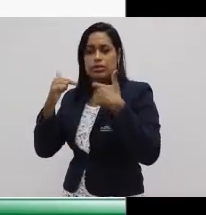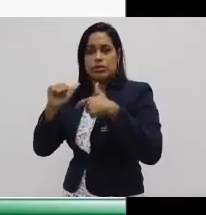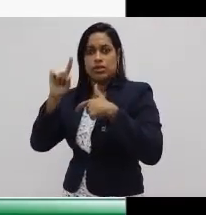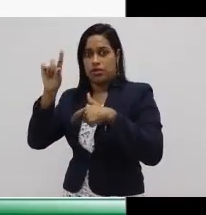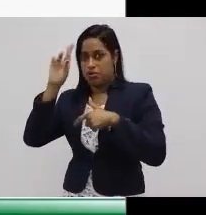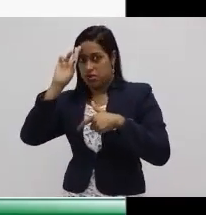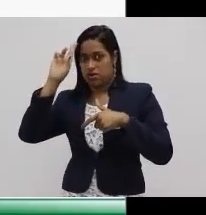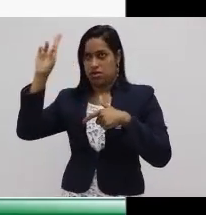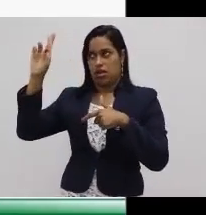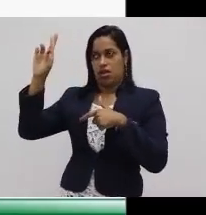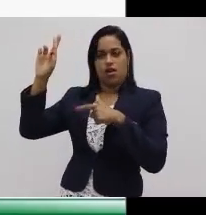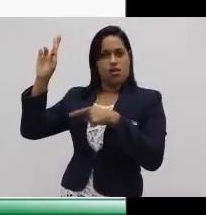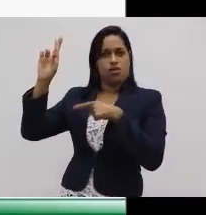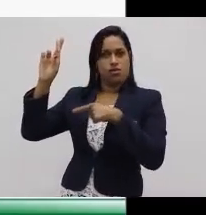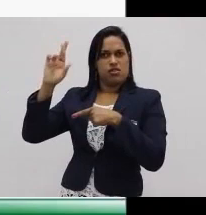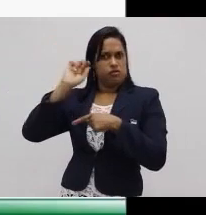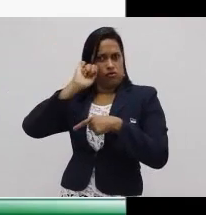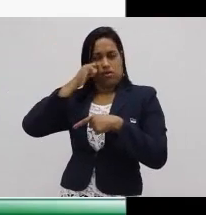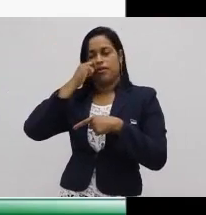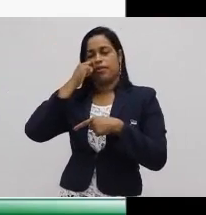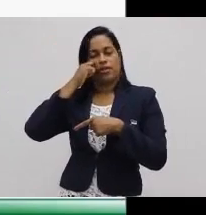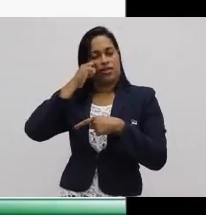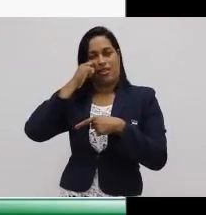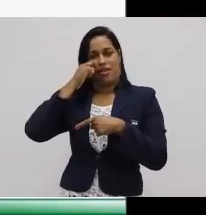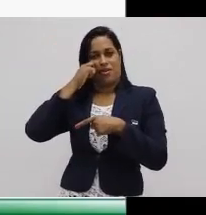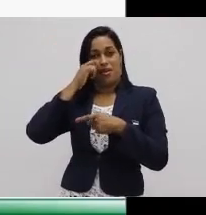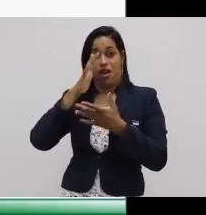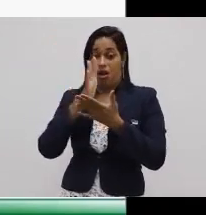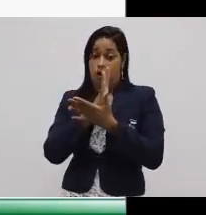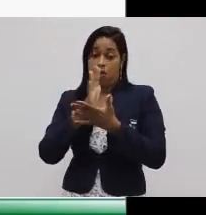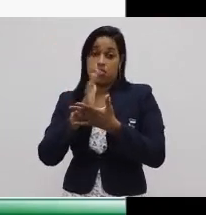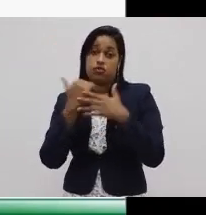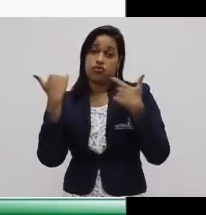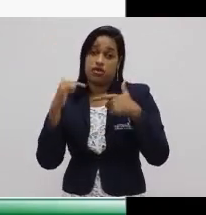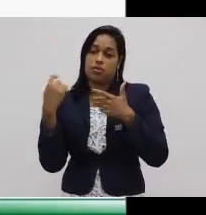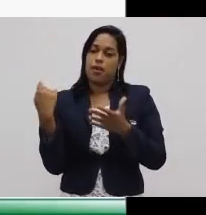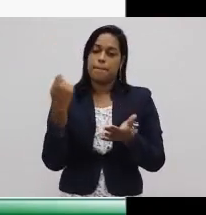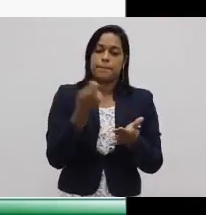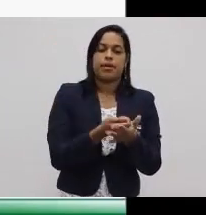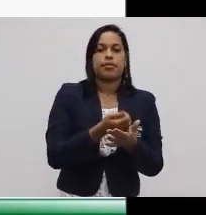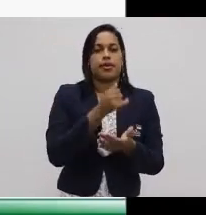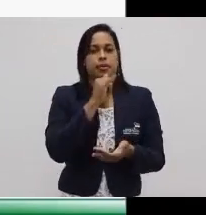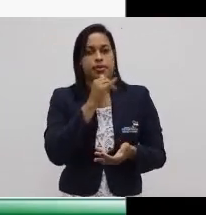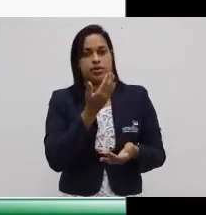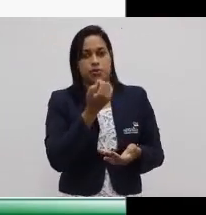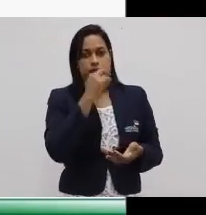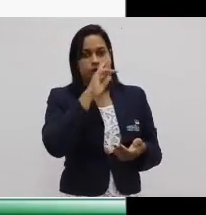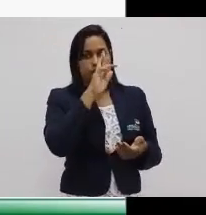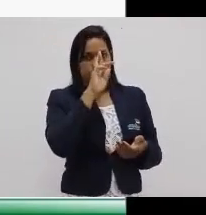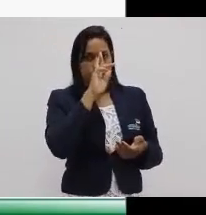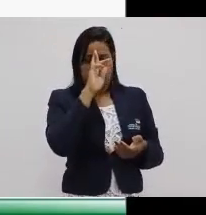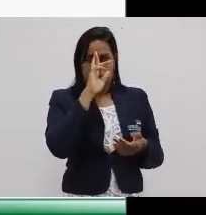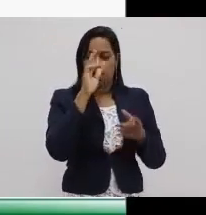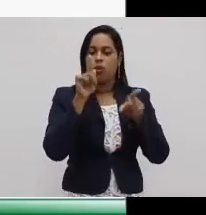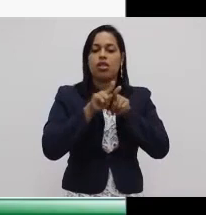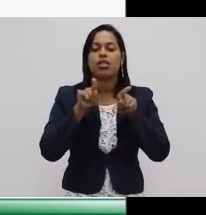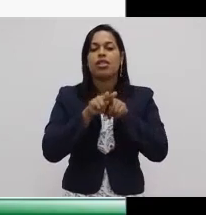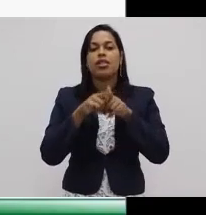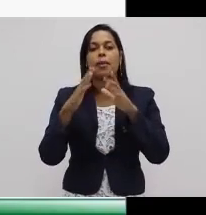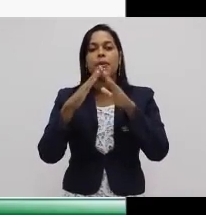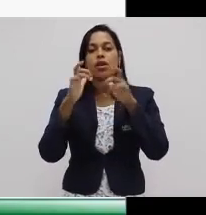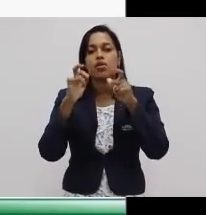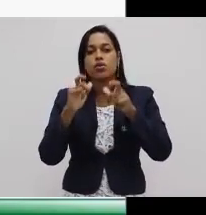senhores. Isso não quer dizer que eles fossem escravos. Muitas vezes eles trabalhavam para pagar alimento e para pagar onde eles dormiam.